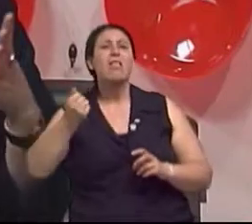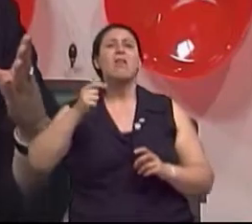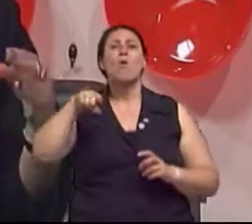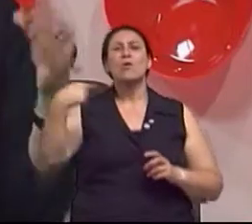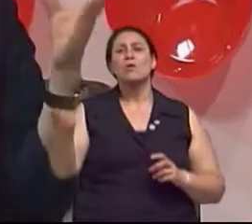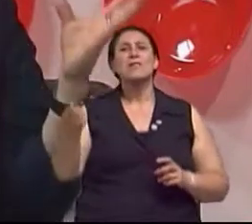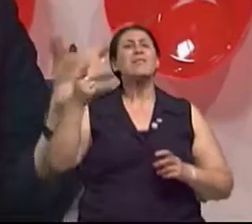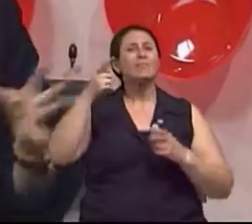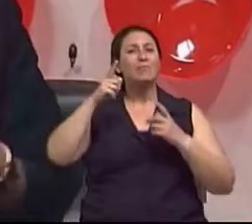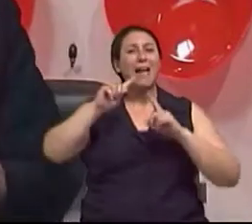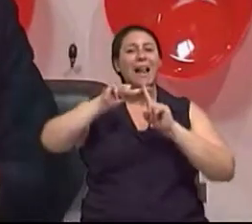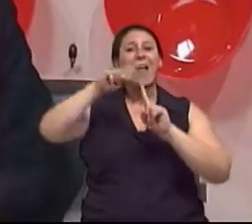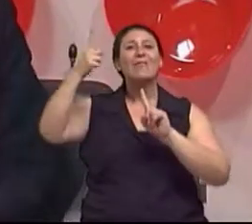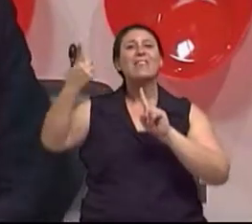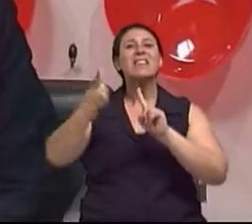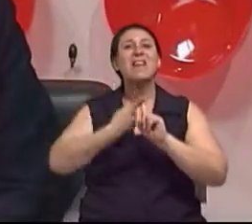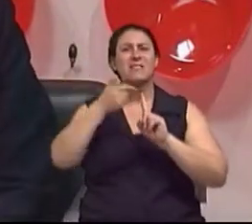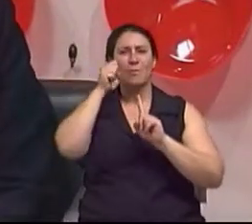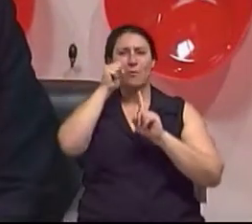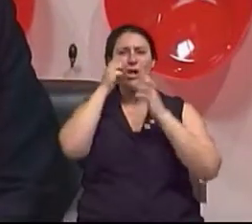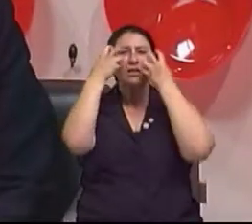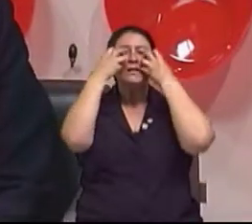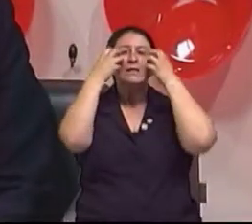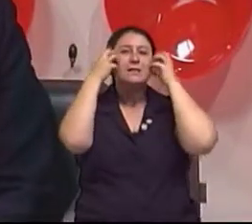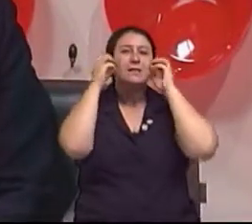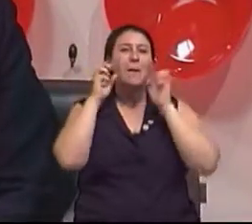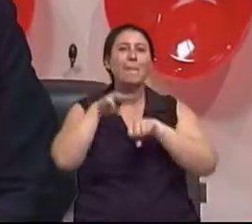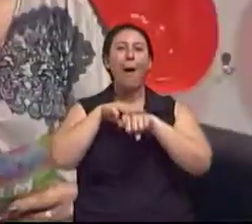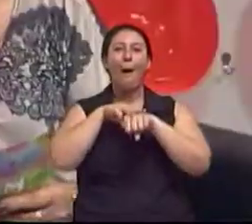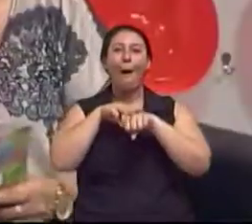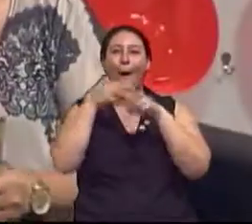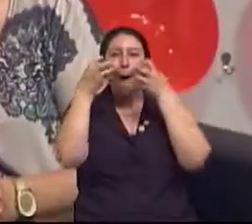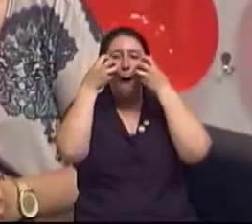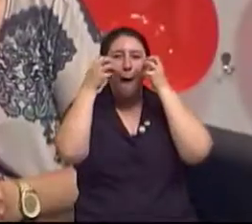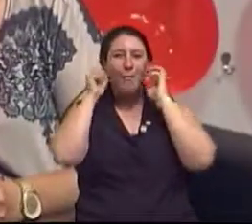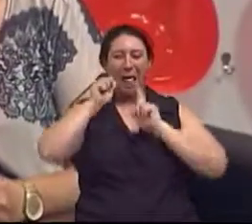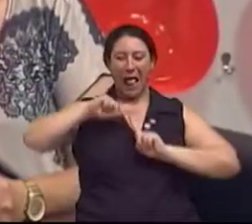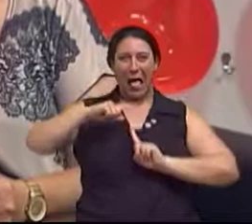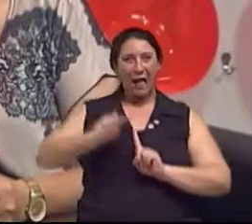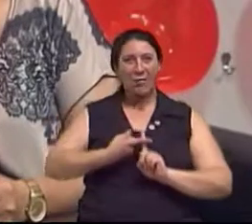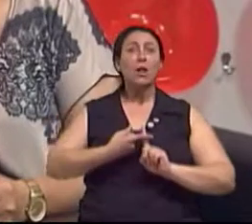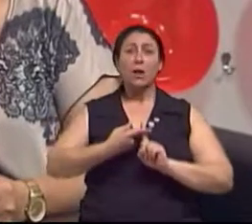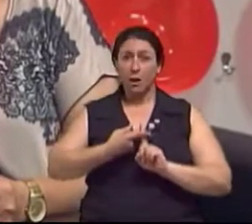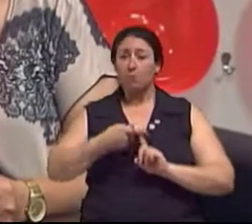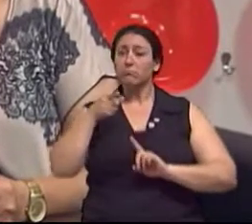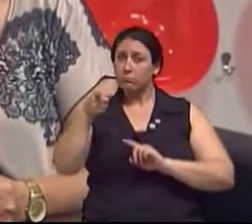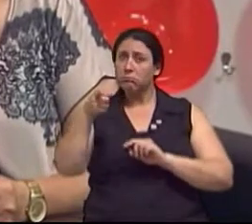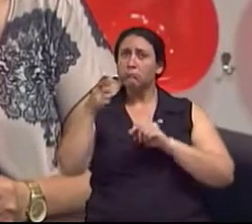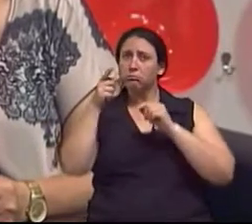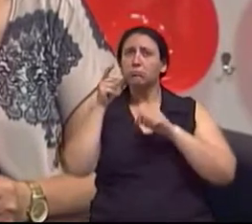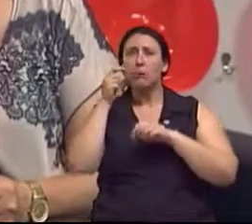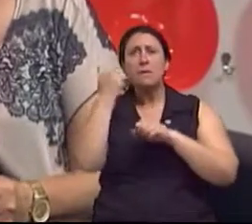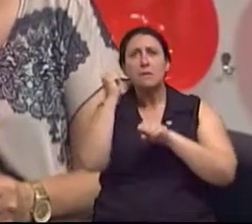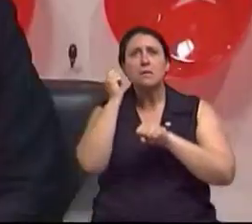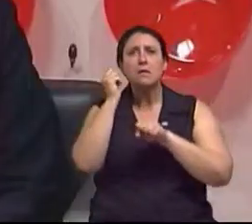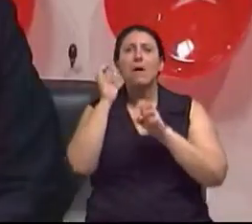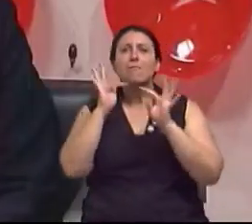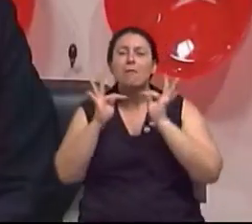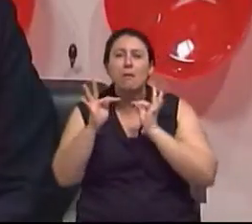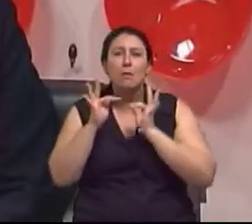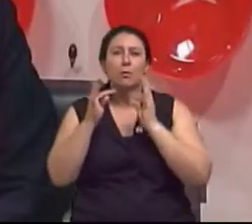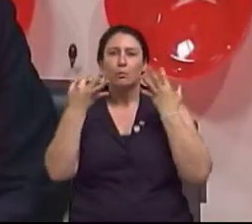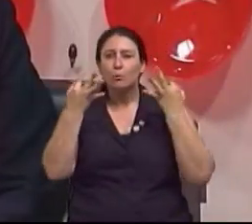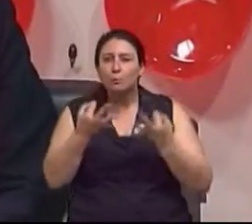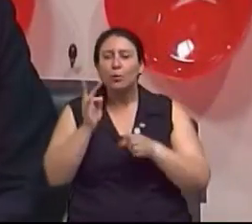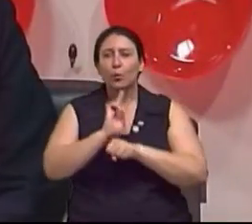enfim, tudo isso vai ser abordado também no nosso congresso. E tudo isso vai ser exatamente abordado no congresso. Vamos falar um pouquinho do congresso? Vamos falar, com certeza.